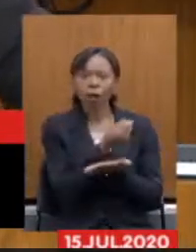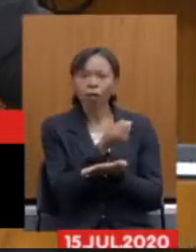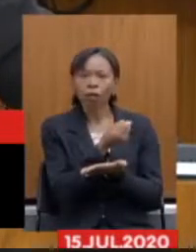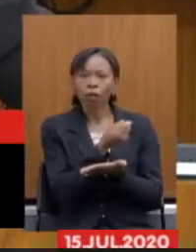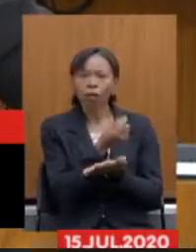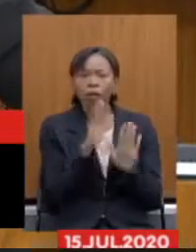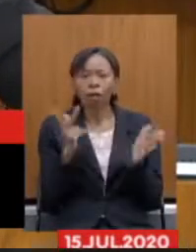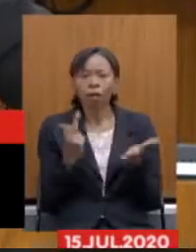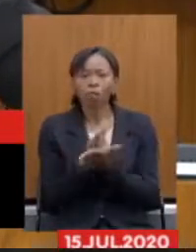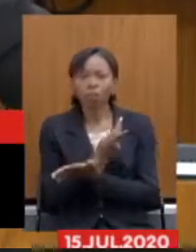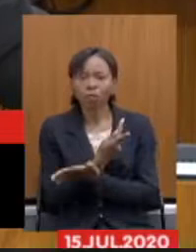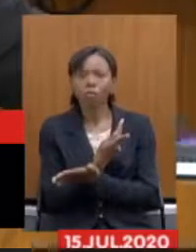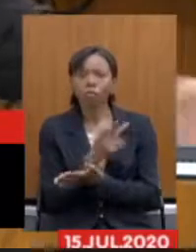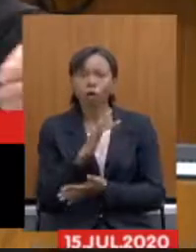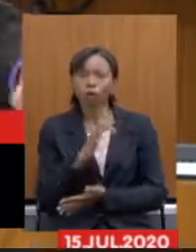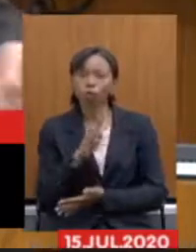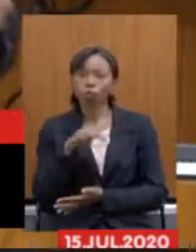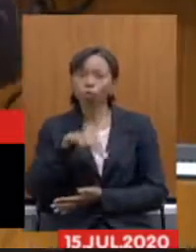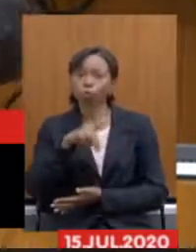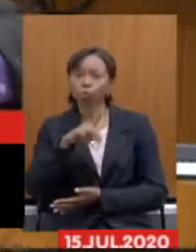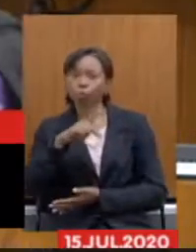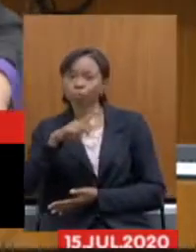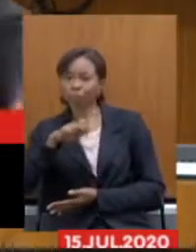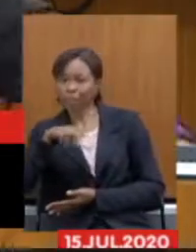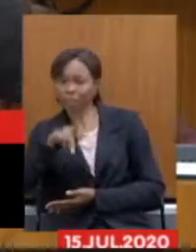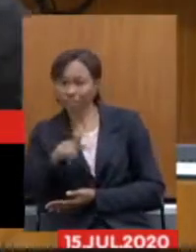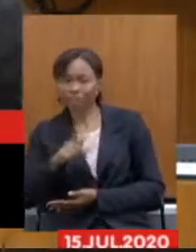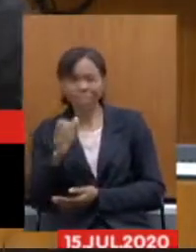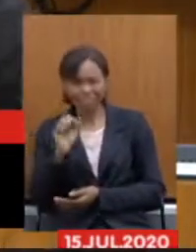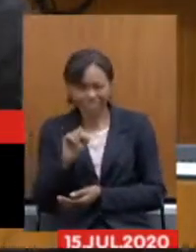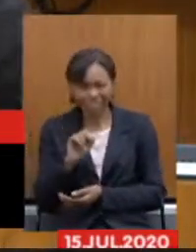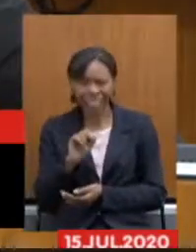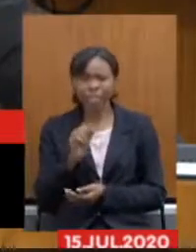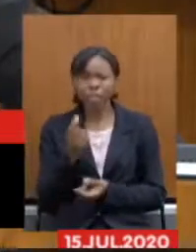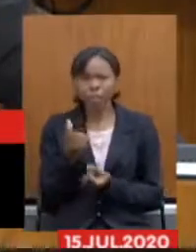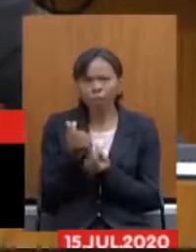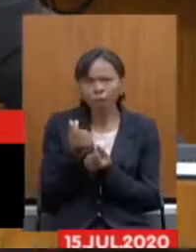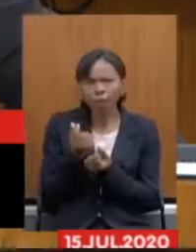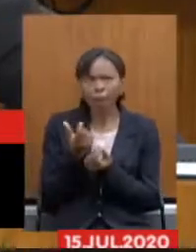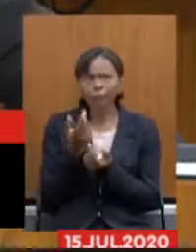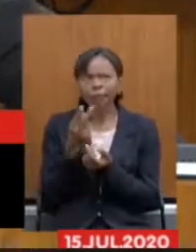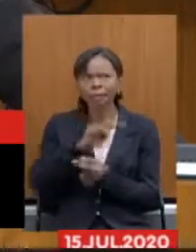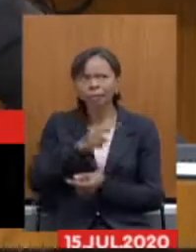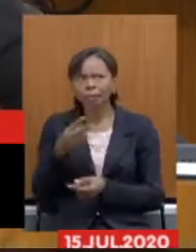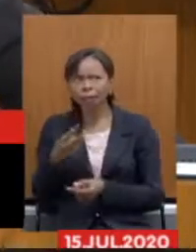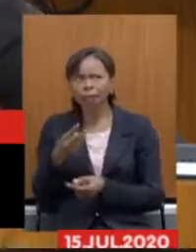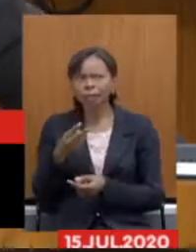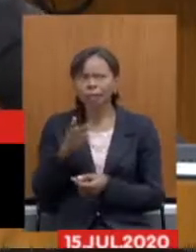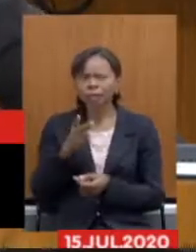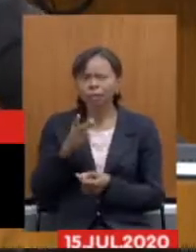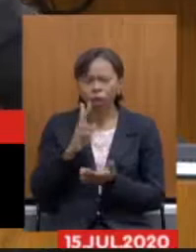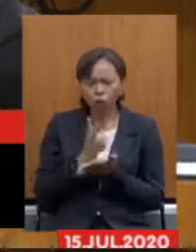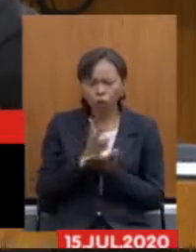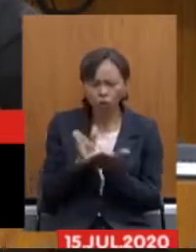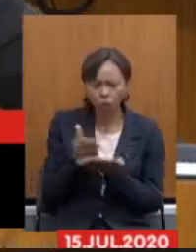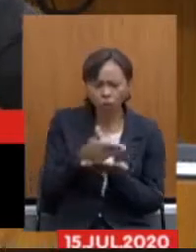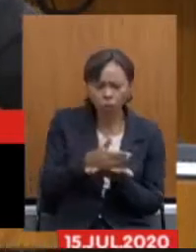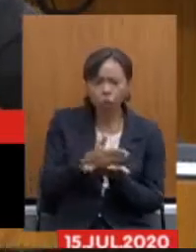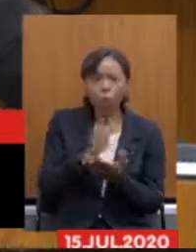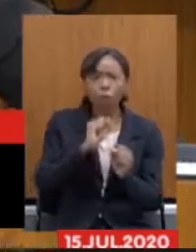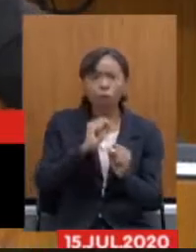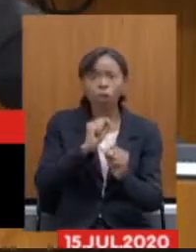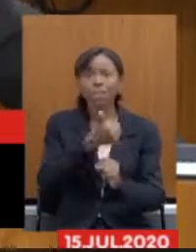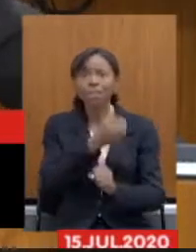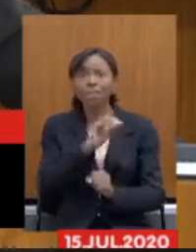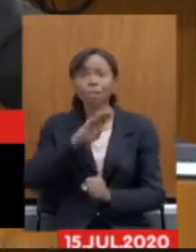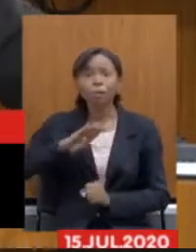com o FUNPENG se nós tivéssemos atualizado esses valores e a arrecadação continuasse nós teríamos 10 bilhões e